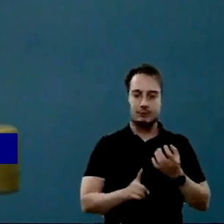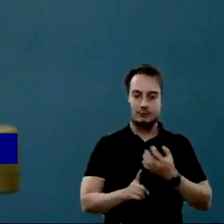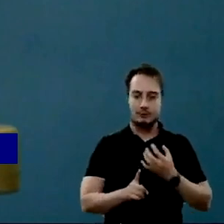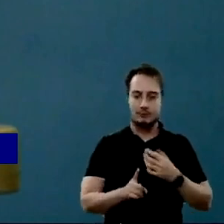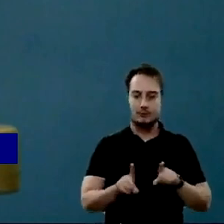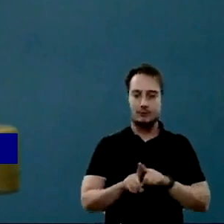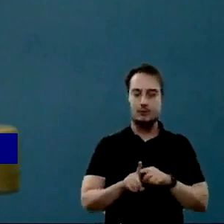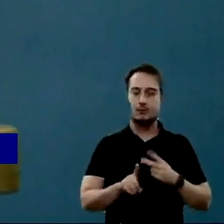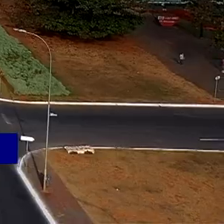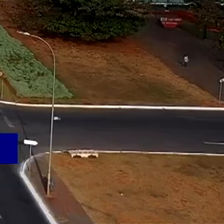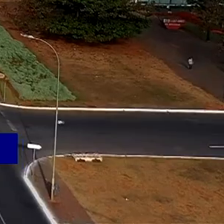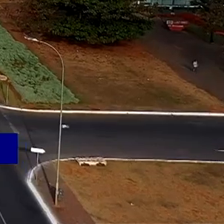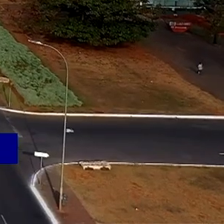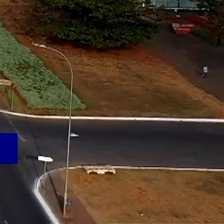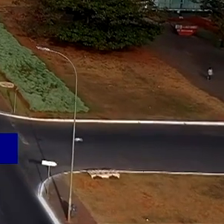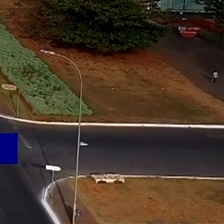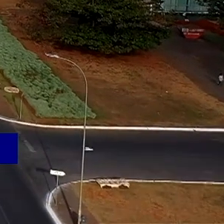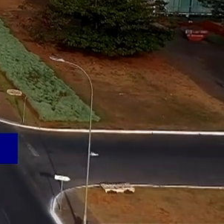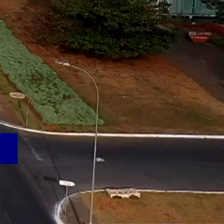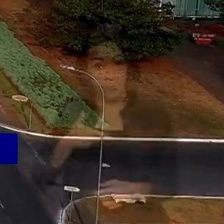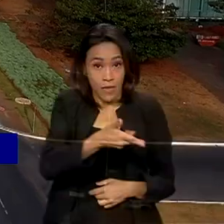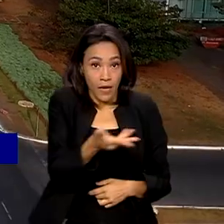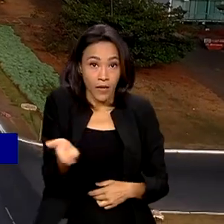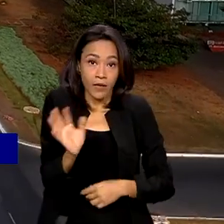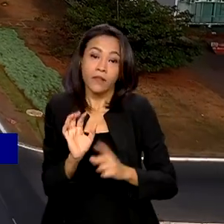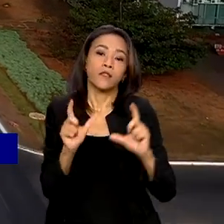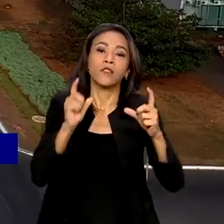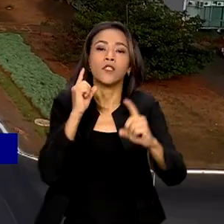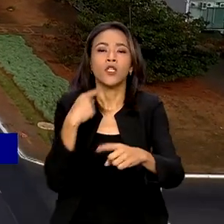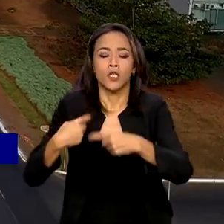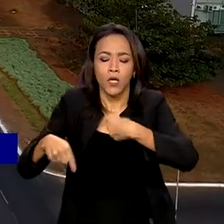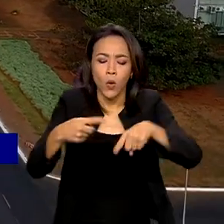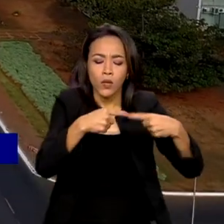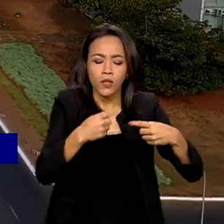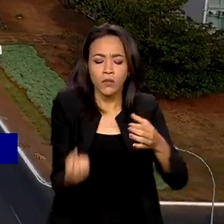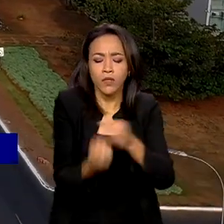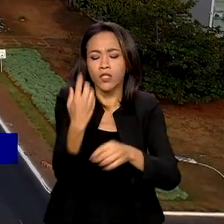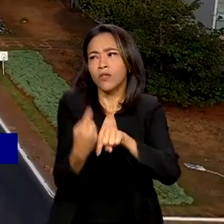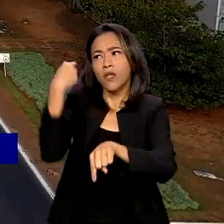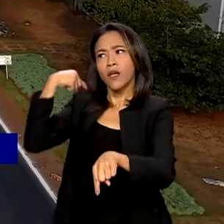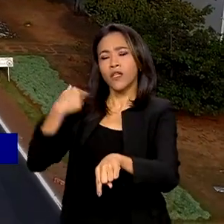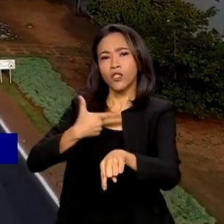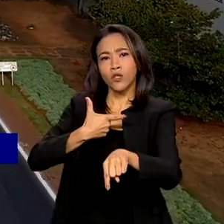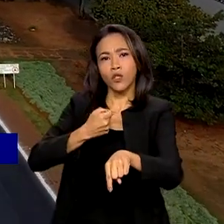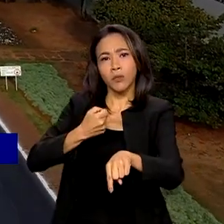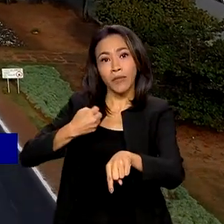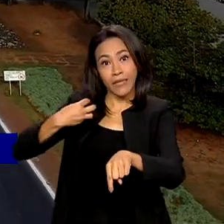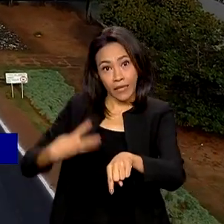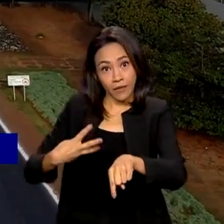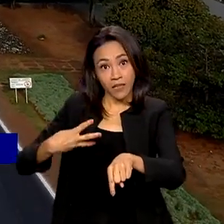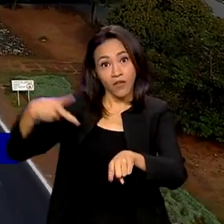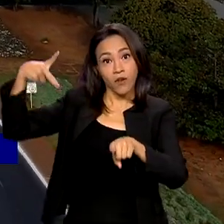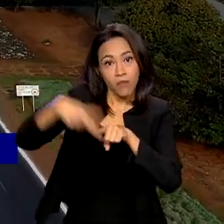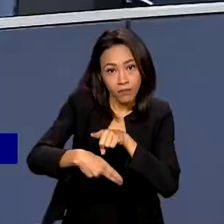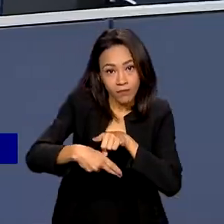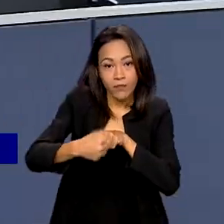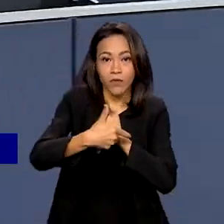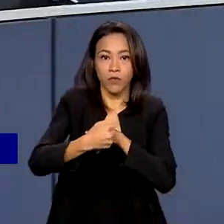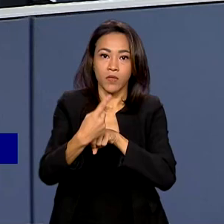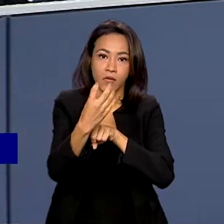querendo que isso seja cada vez melhor. A Mesa de Negociação existiu desde 2003 e foi interrompida em 2016.